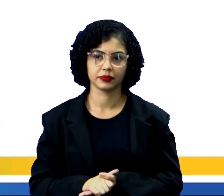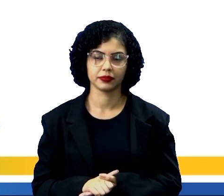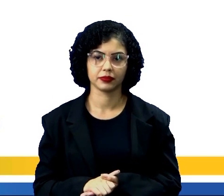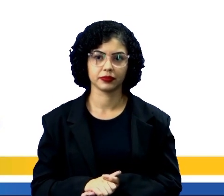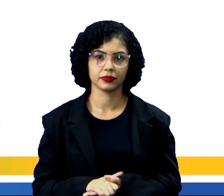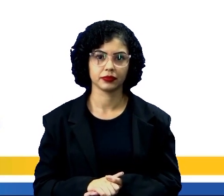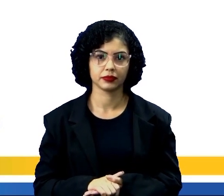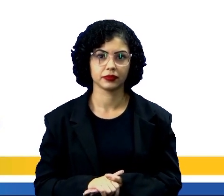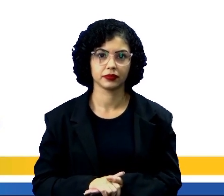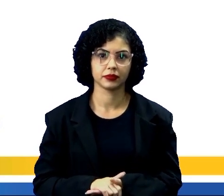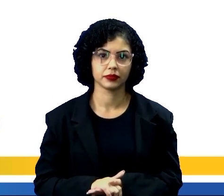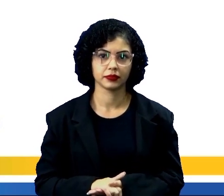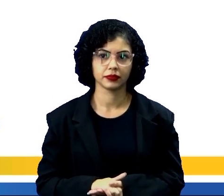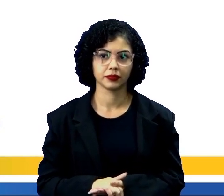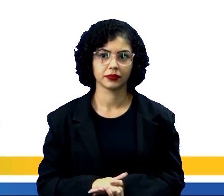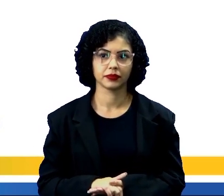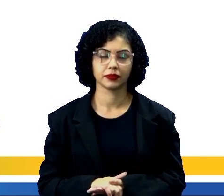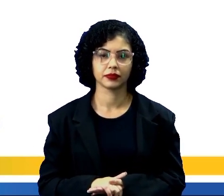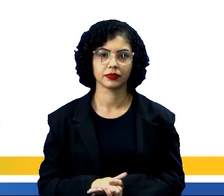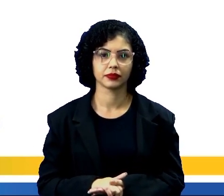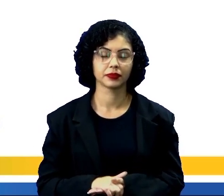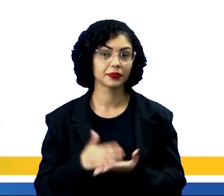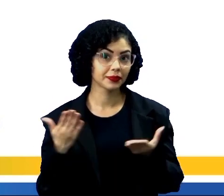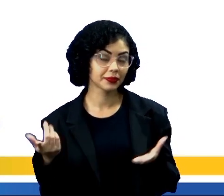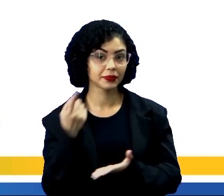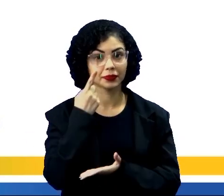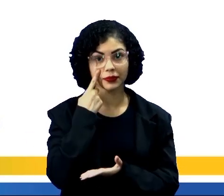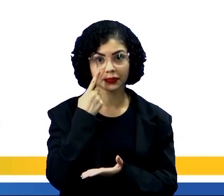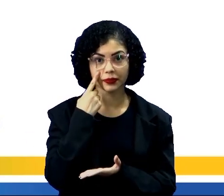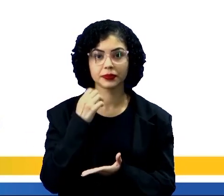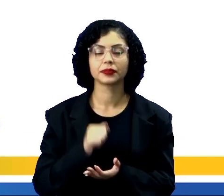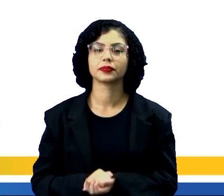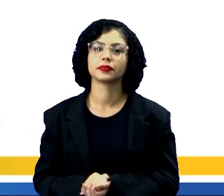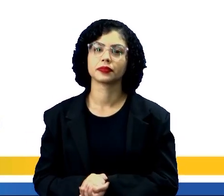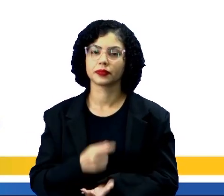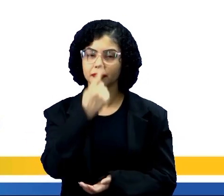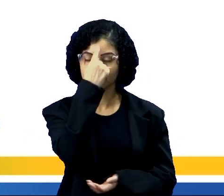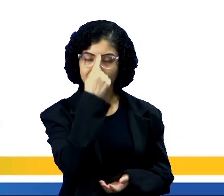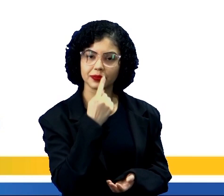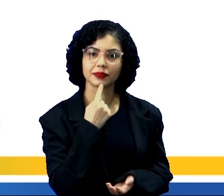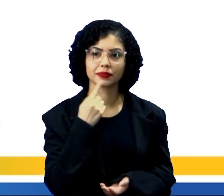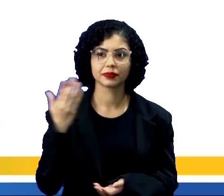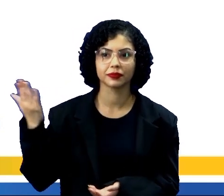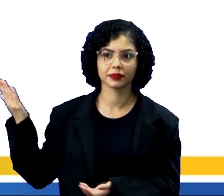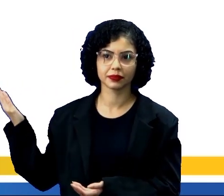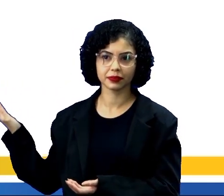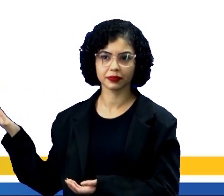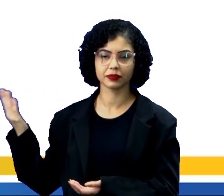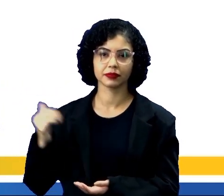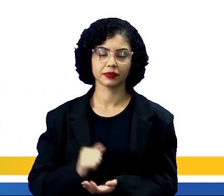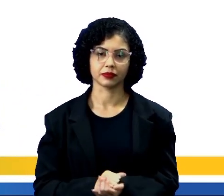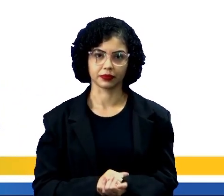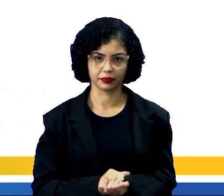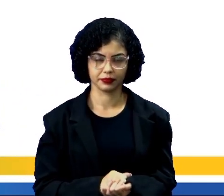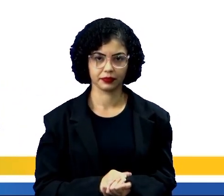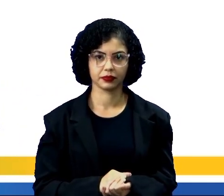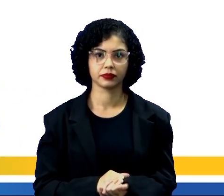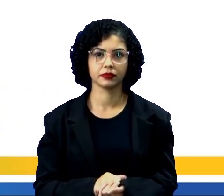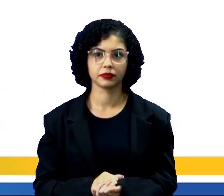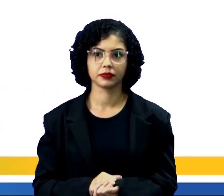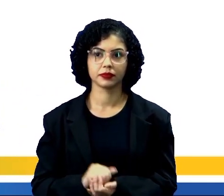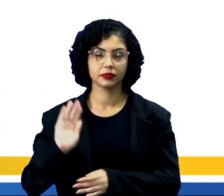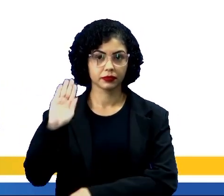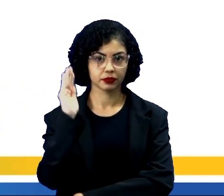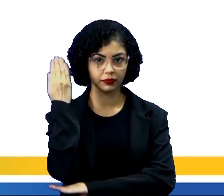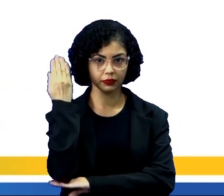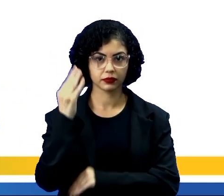ver se você acertou. Olha, essa é a imagem da carroça, né, ela é feita